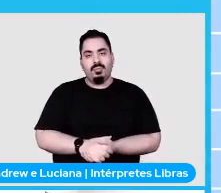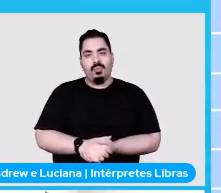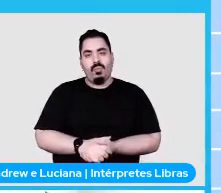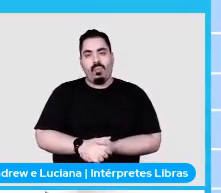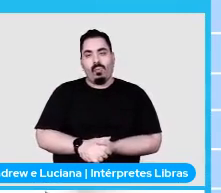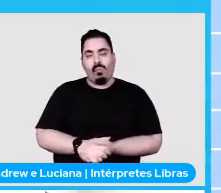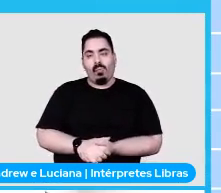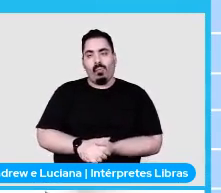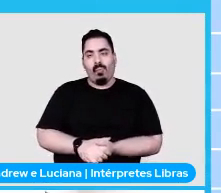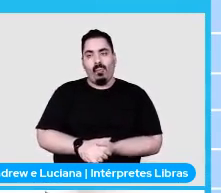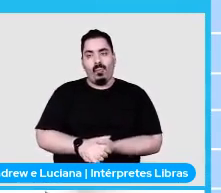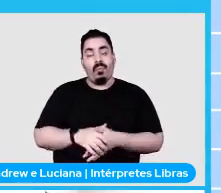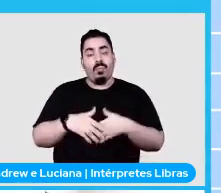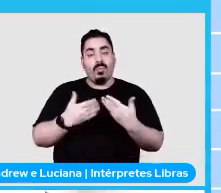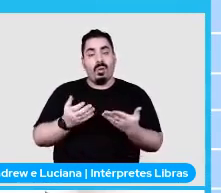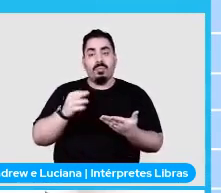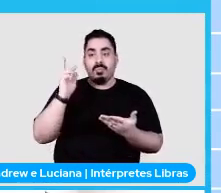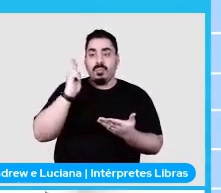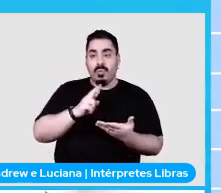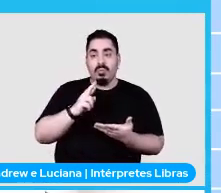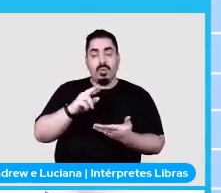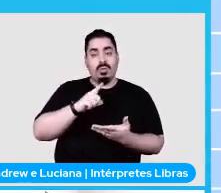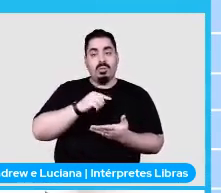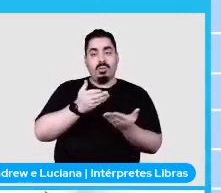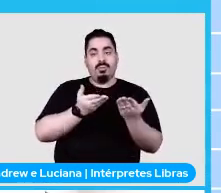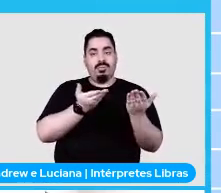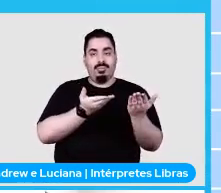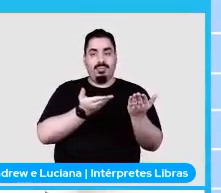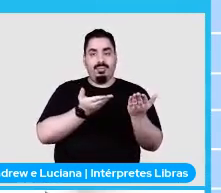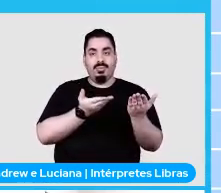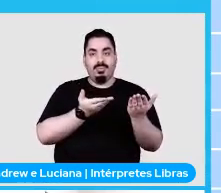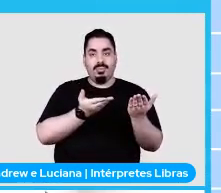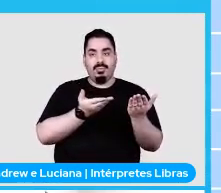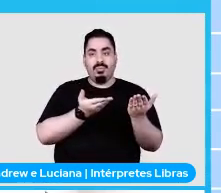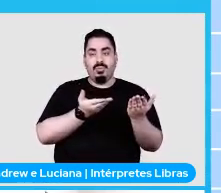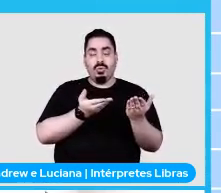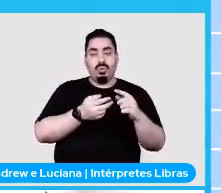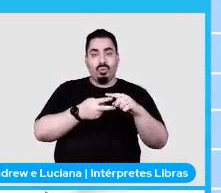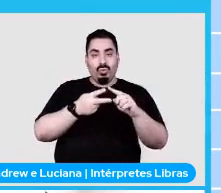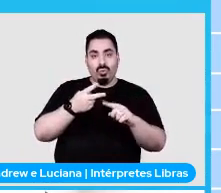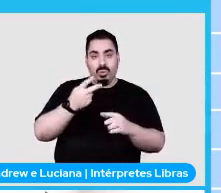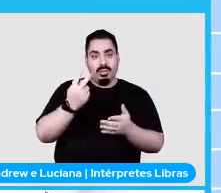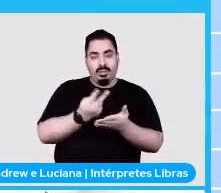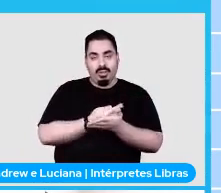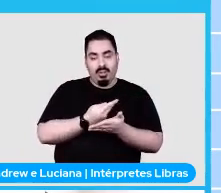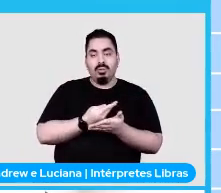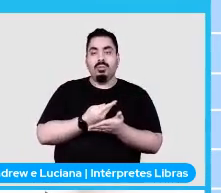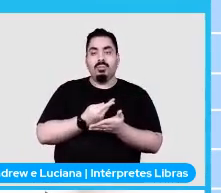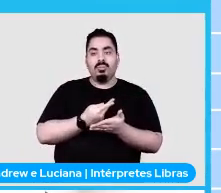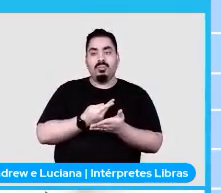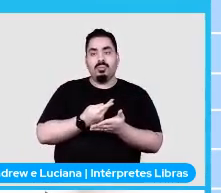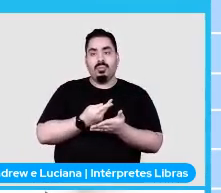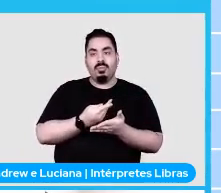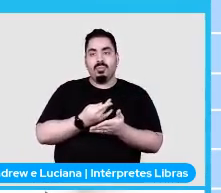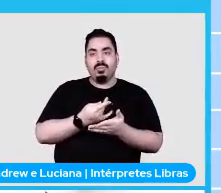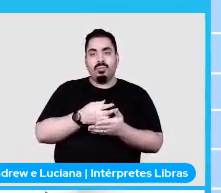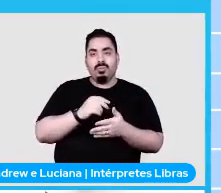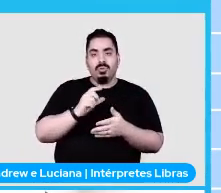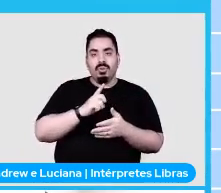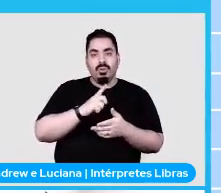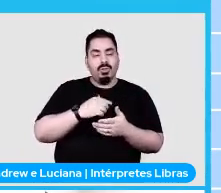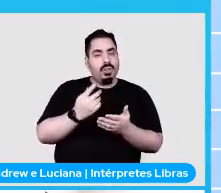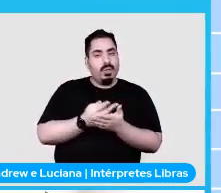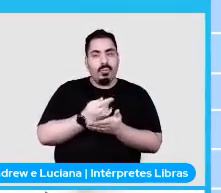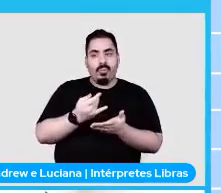e aí a resposta é essa. Os dois erros meus que falharam que era justamente o the description e o